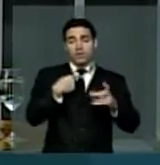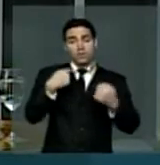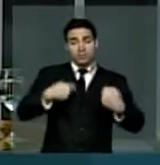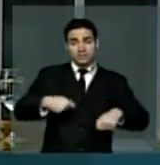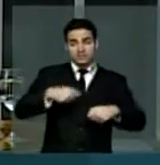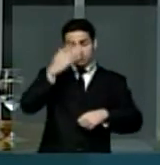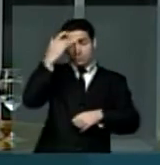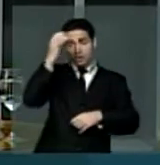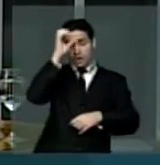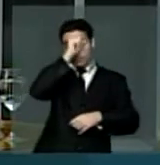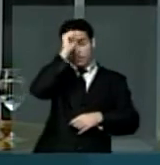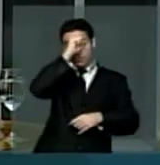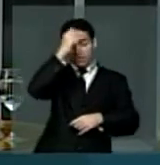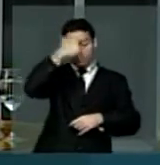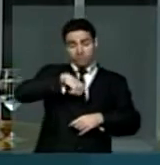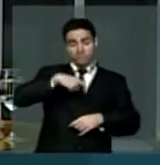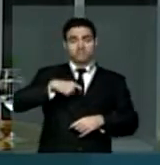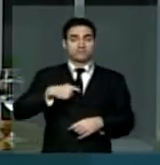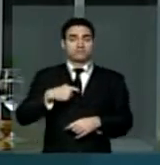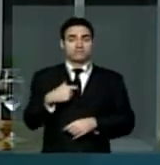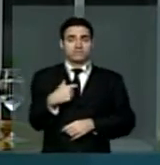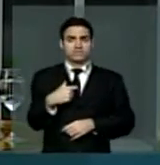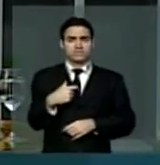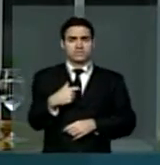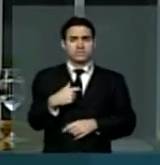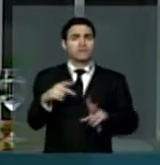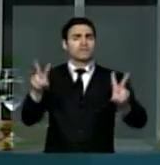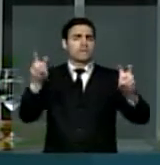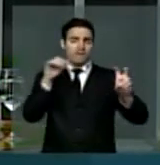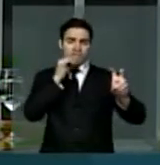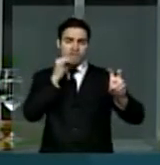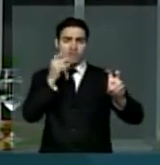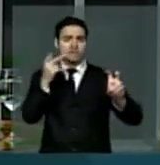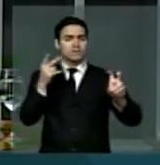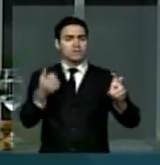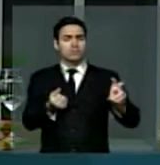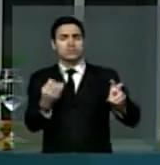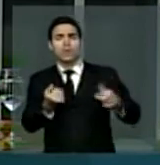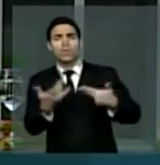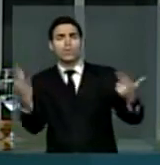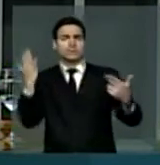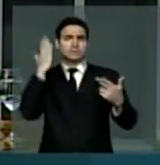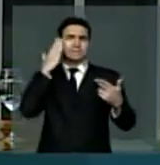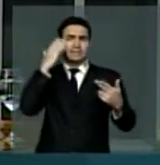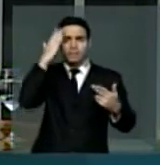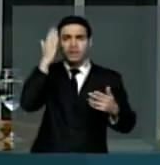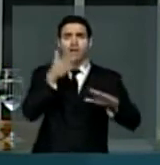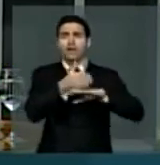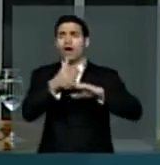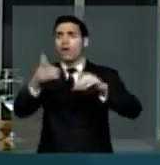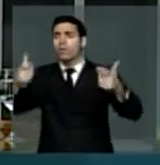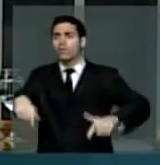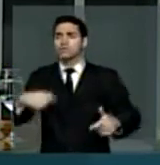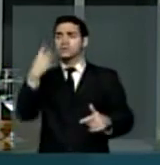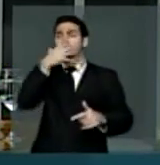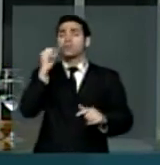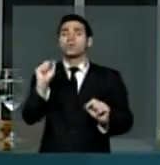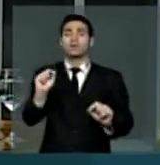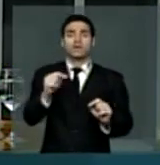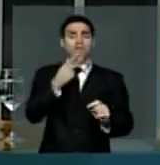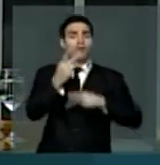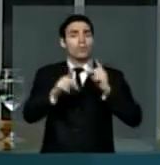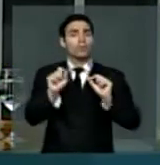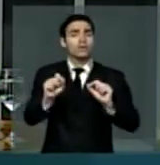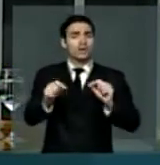gente, é tanta coisa para a gente saber o que cantar, como andar, onde ir, o que dizer,